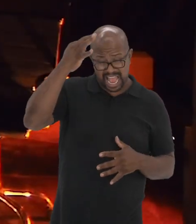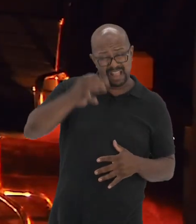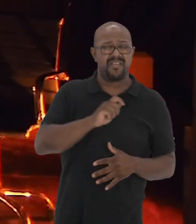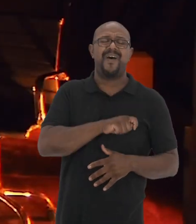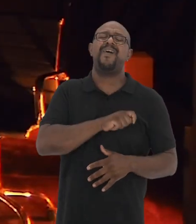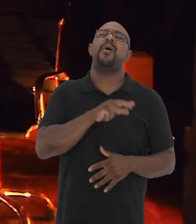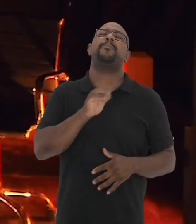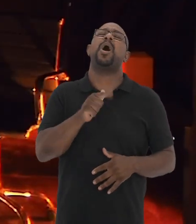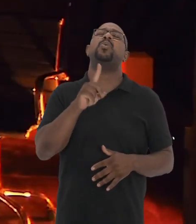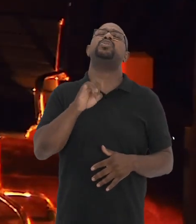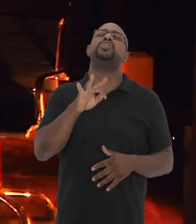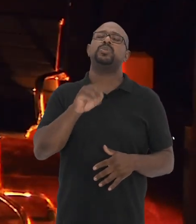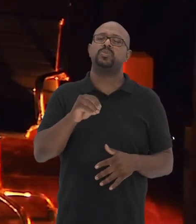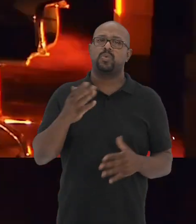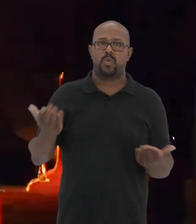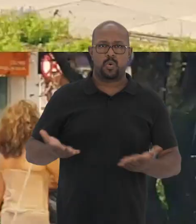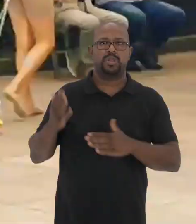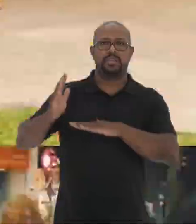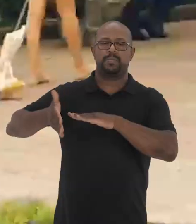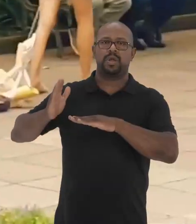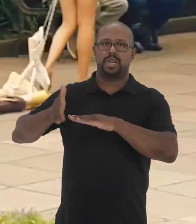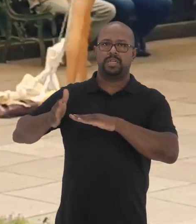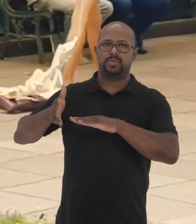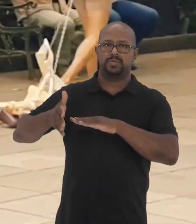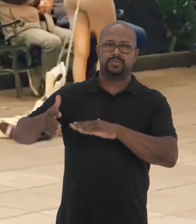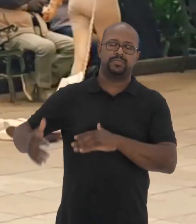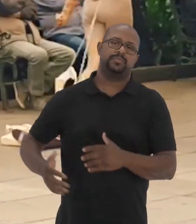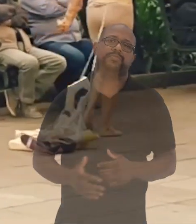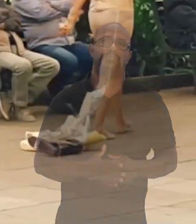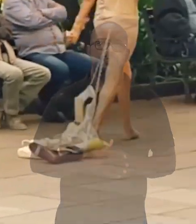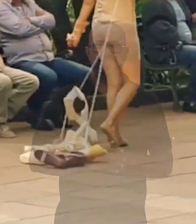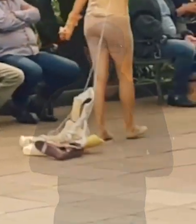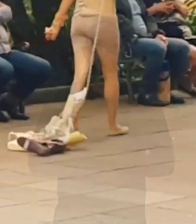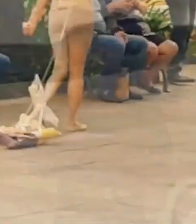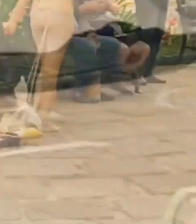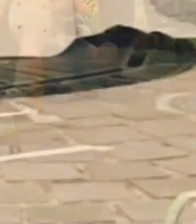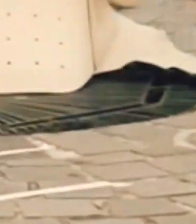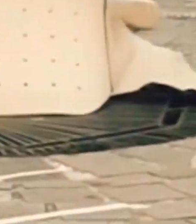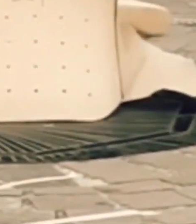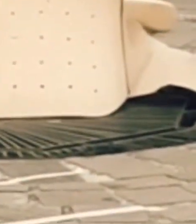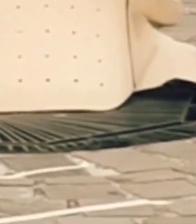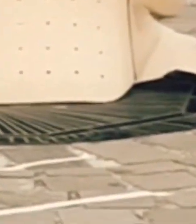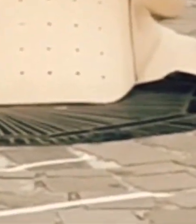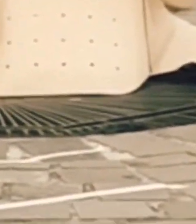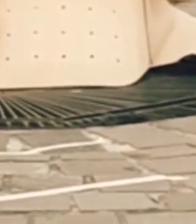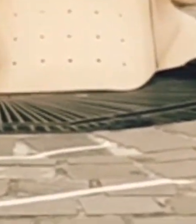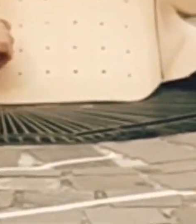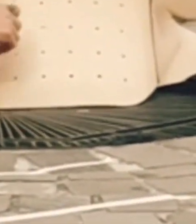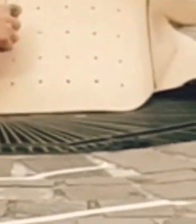contemporâneo. Tchau. Tchau. Tchau. Tchau.